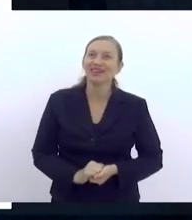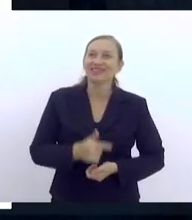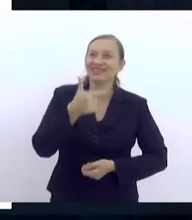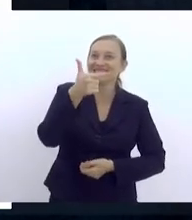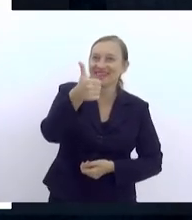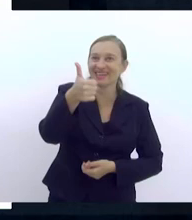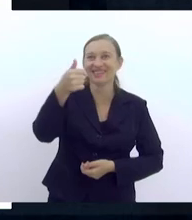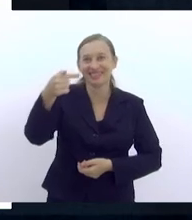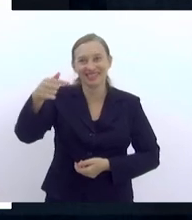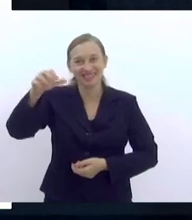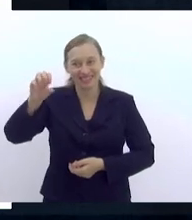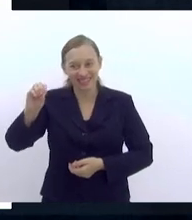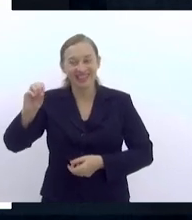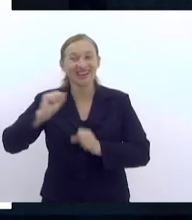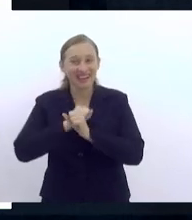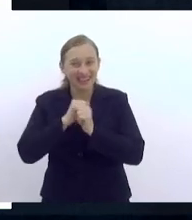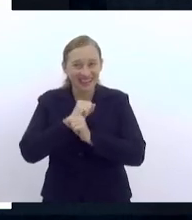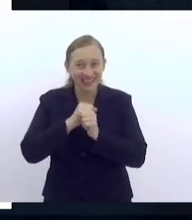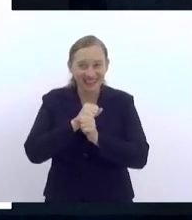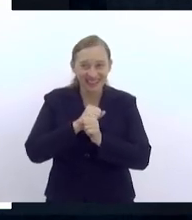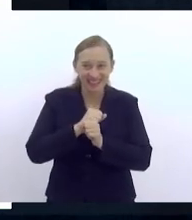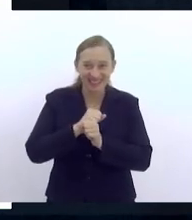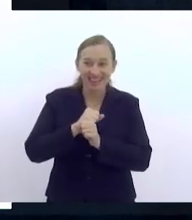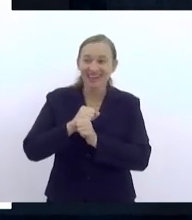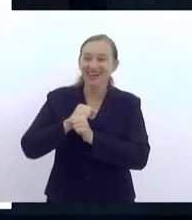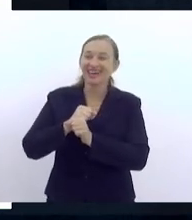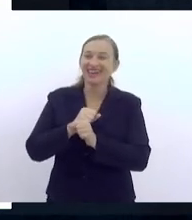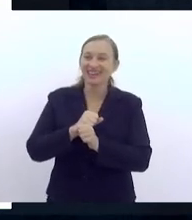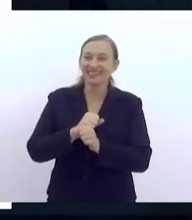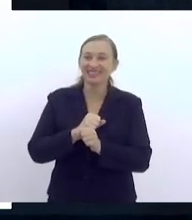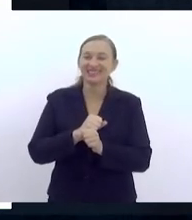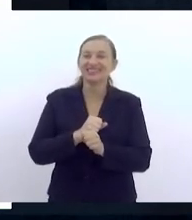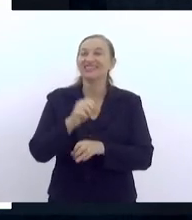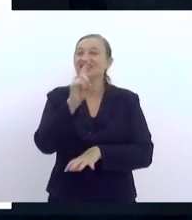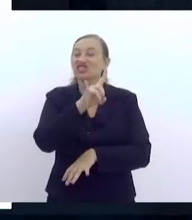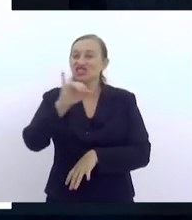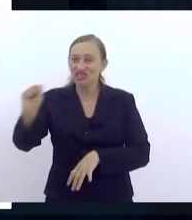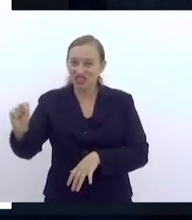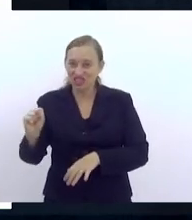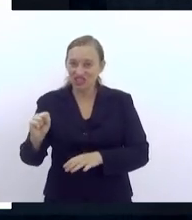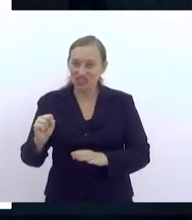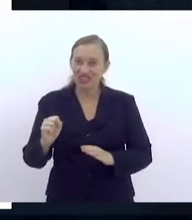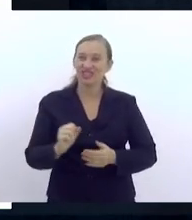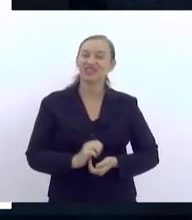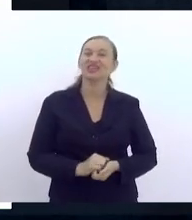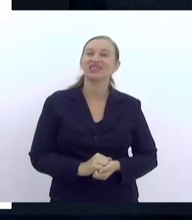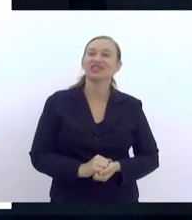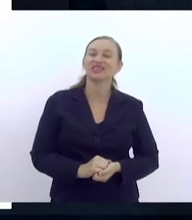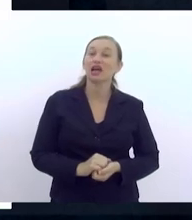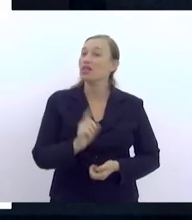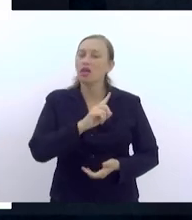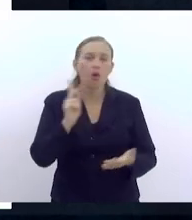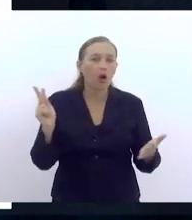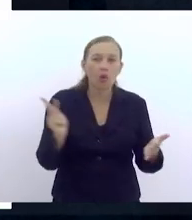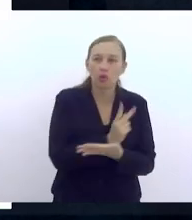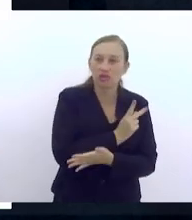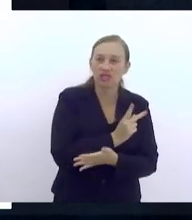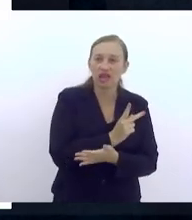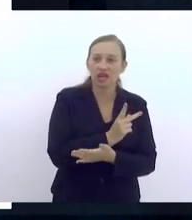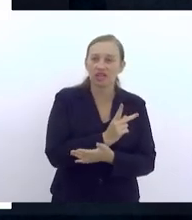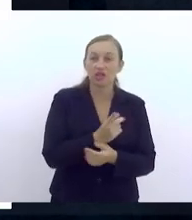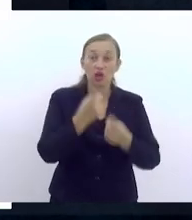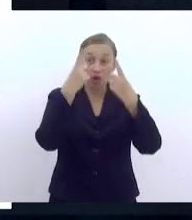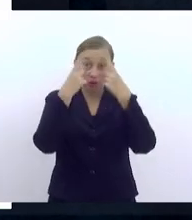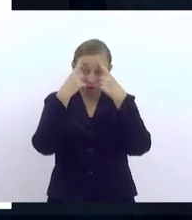mais de um terço desses 180 dias letivos não acontecem por conta de violência